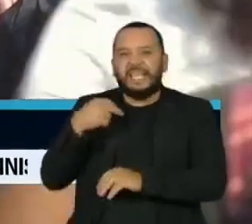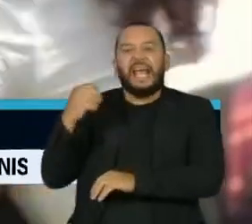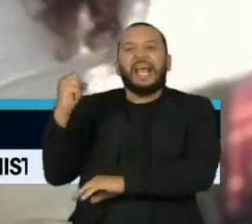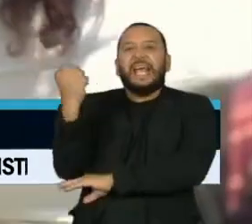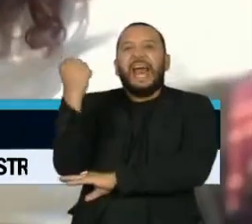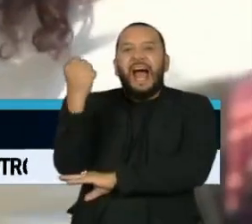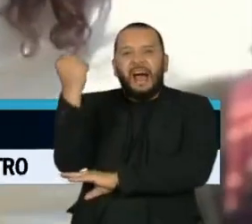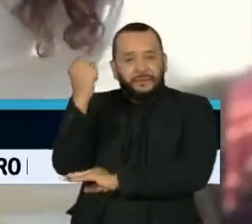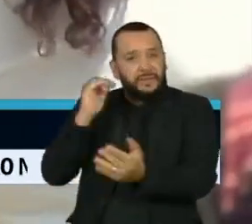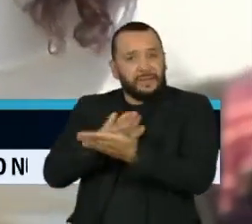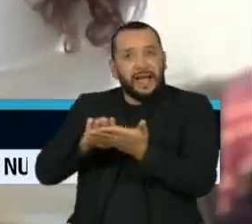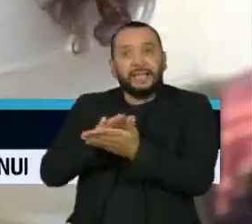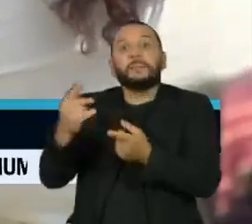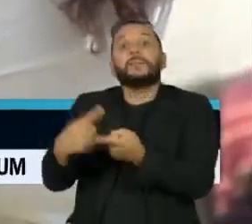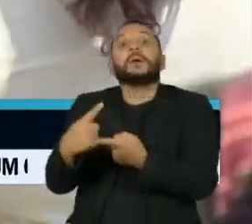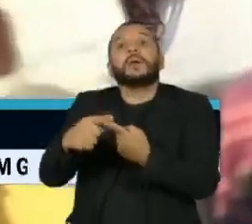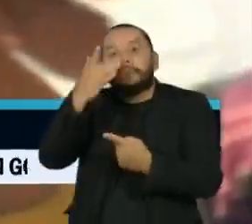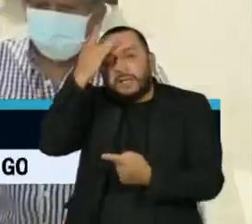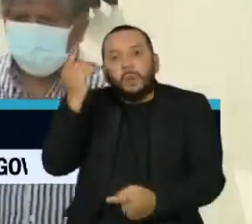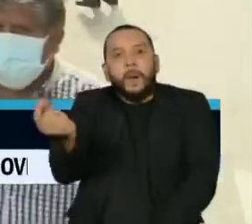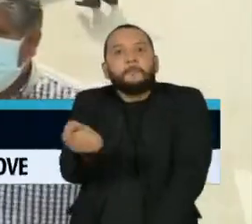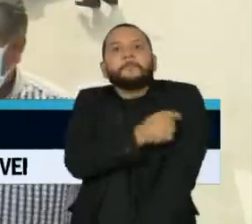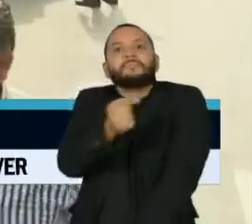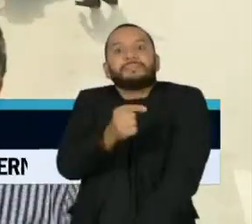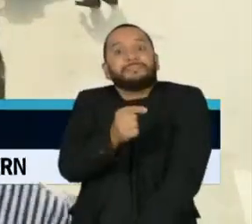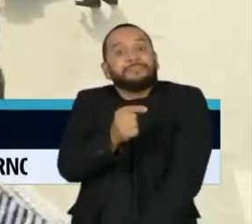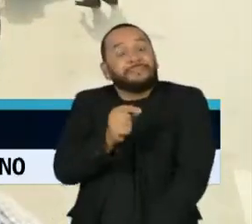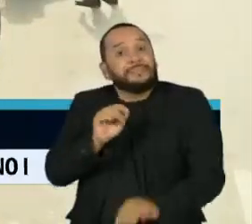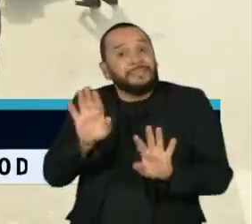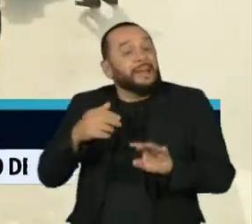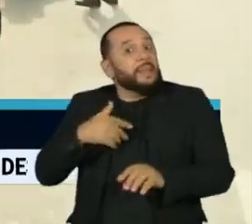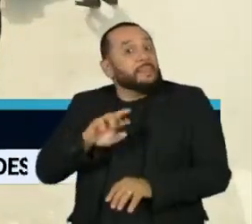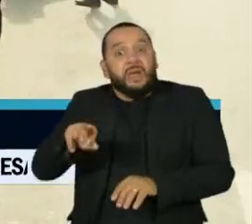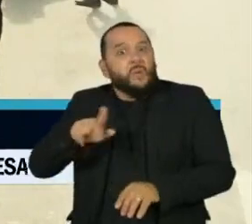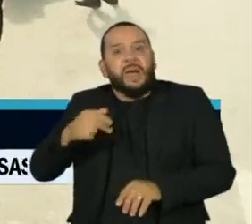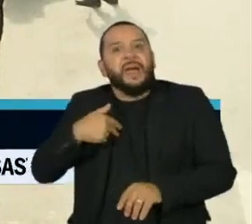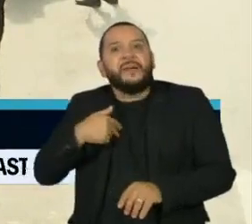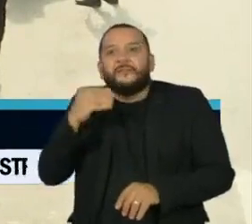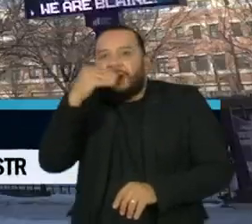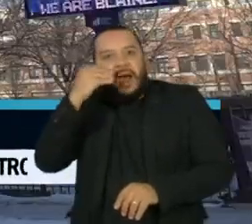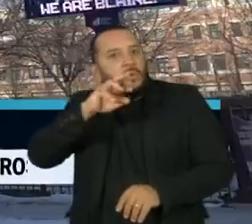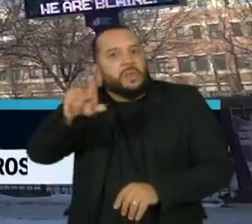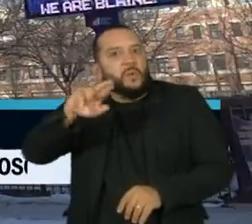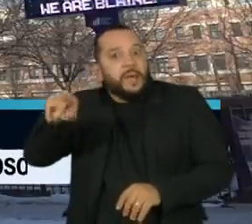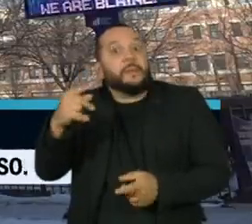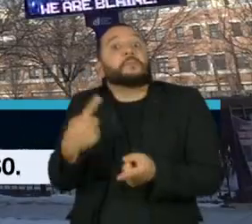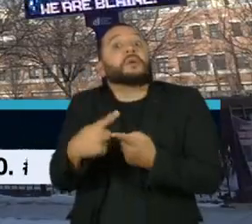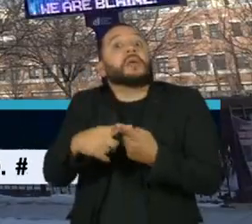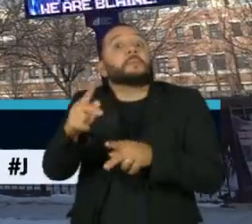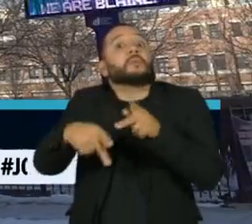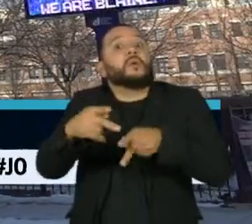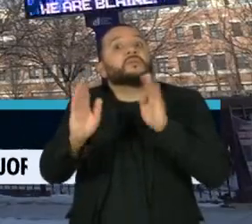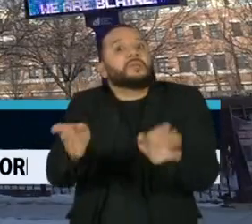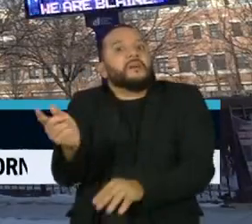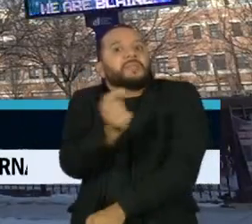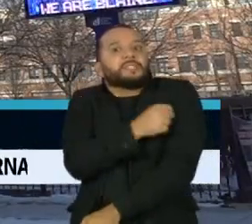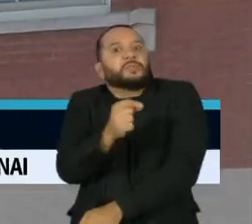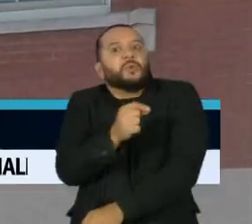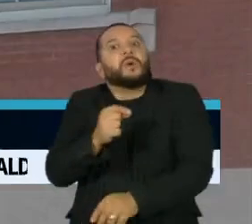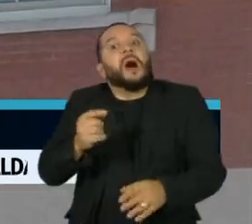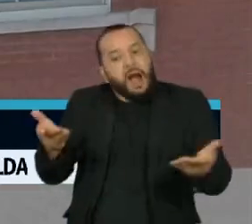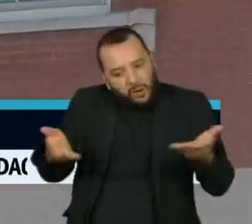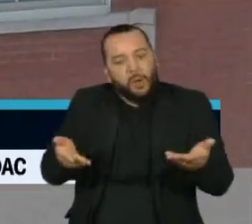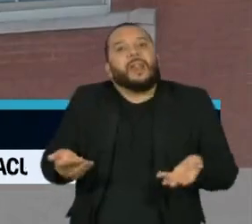já se vacinou. Mas não é mais leve e está impactando vários países. Nos Estados Unidos, as escolas estão